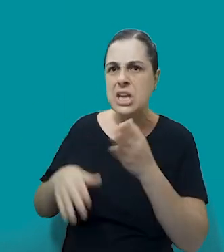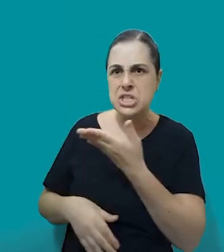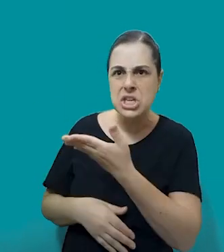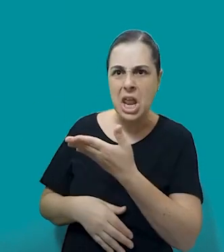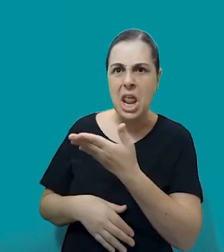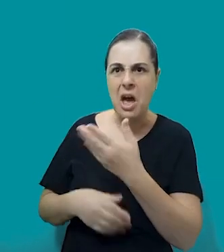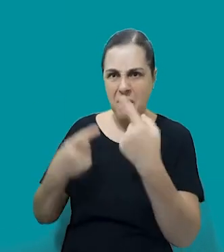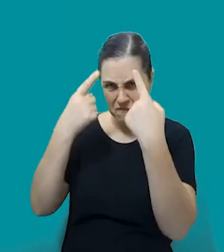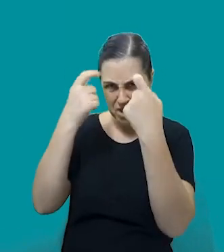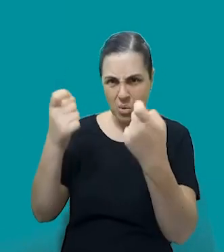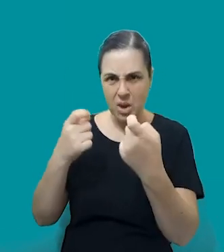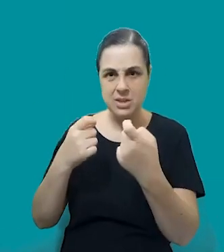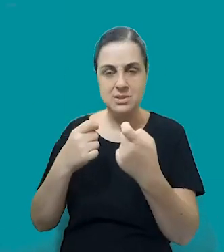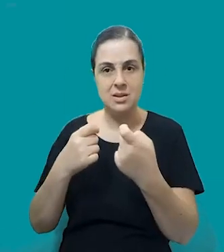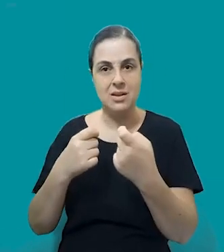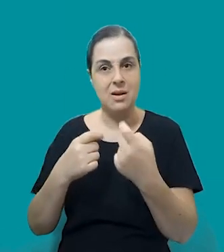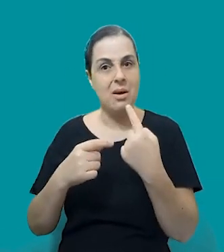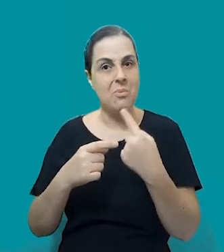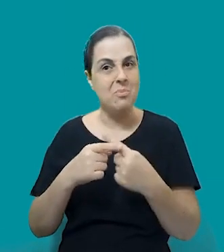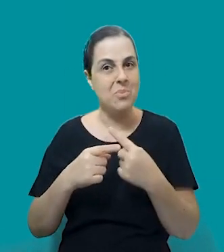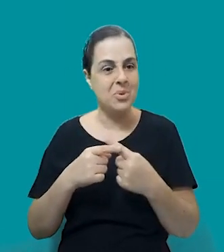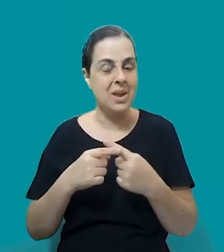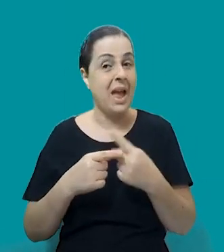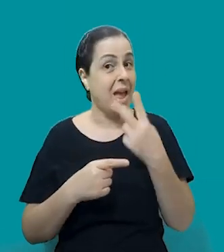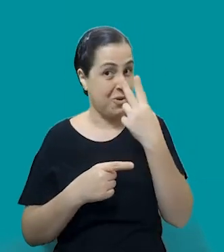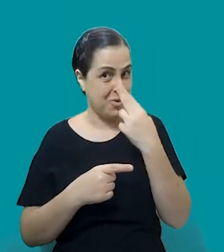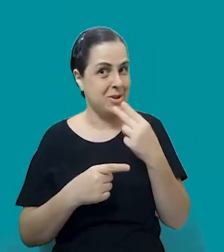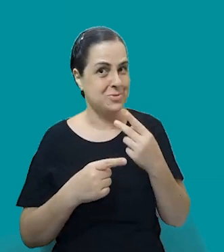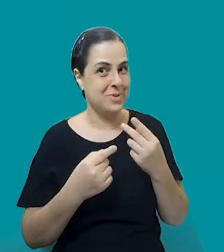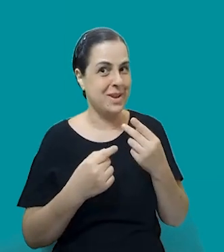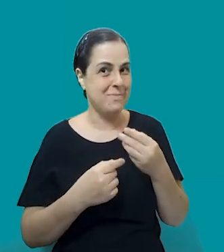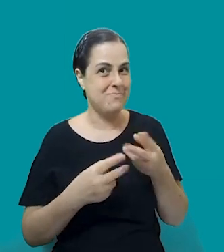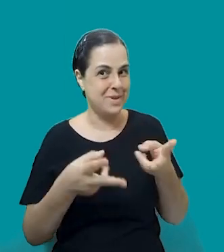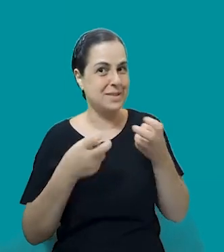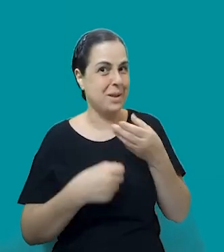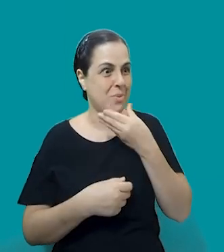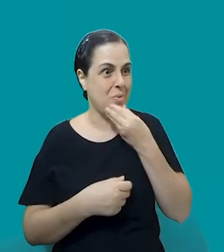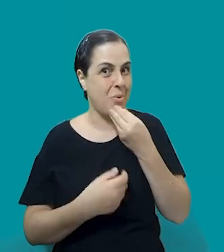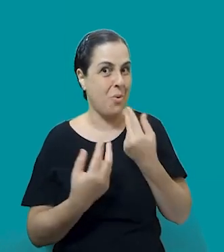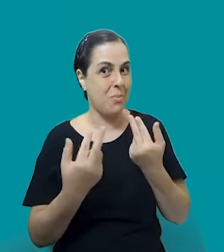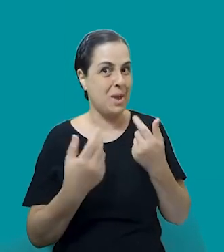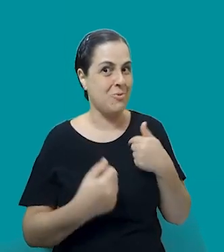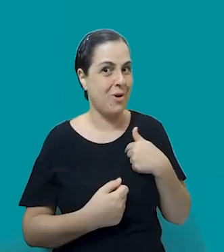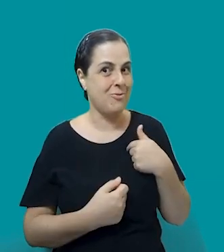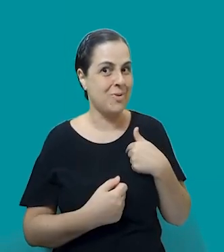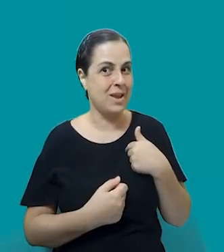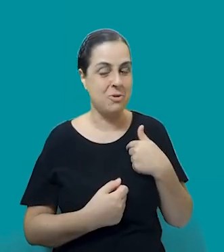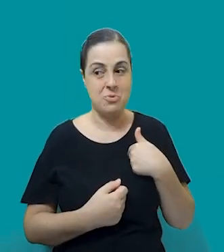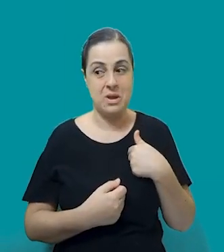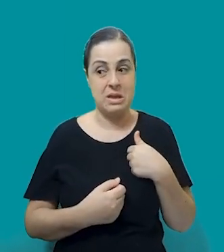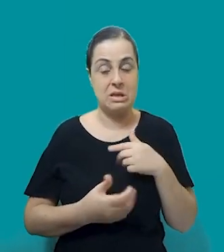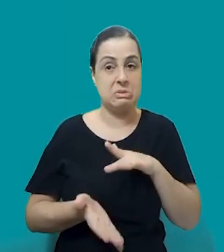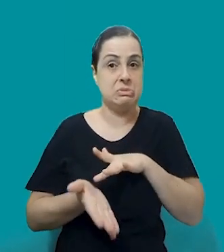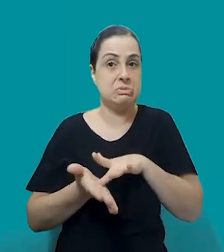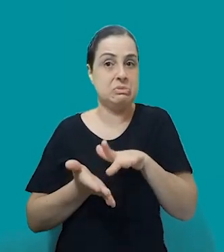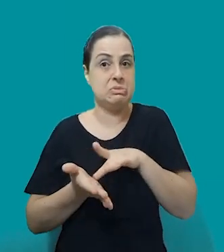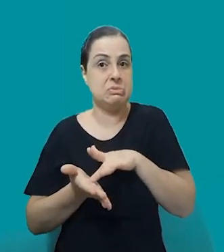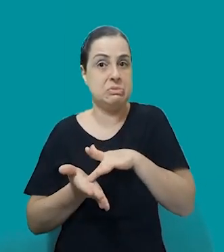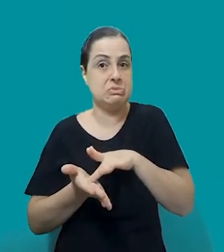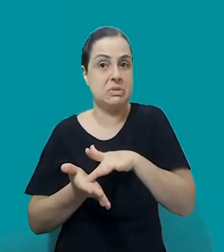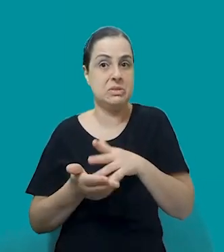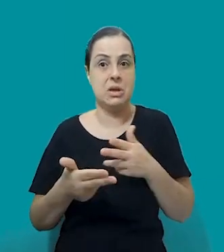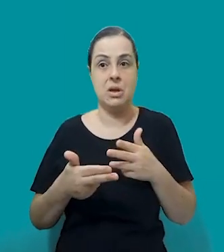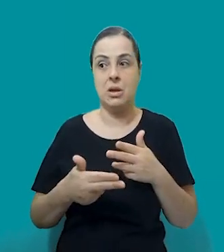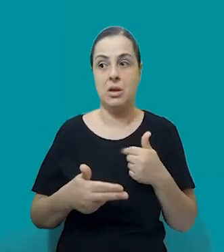Eu acho que muito porque ele se identifica com o agressor, né, Fabiana? Quando ele vê essa situação, ele não se identifica com a vítima. Ele se